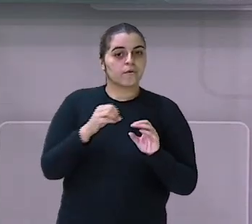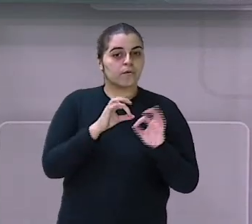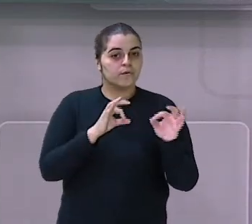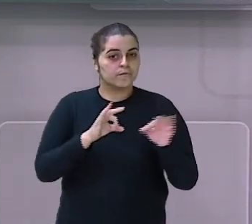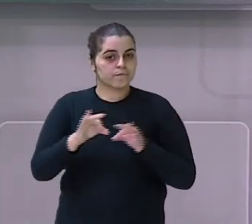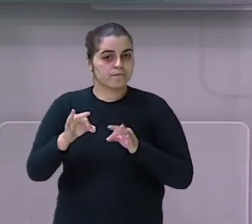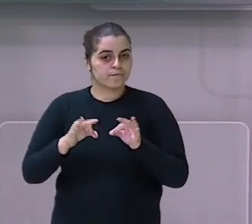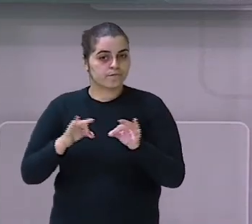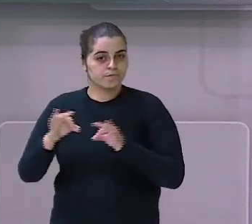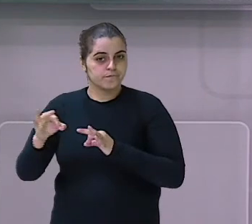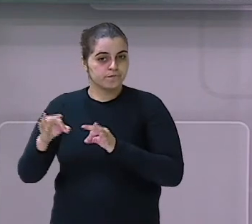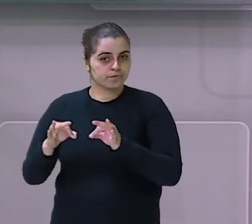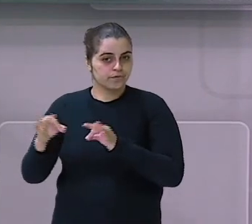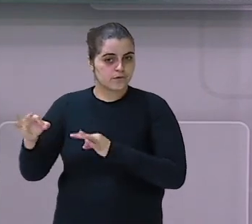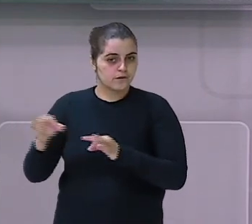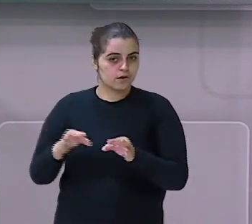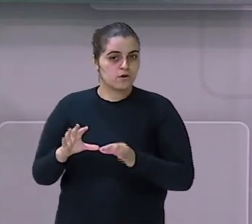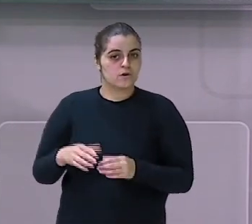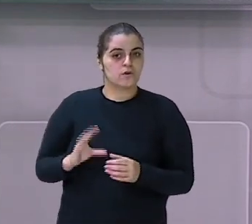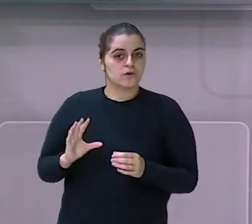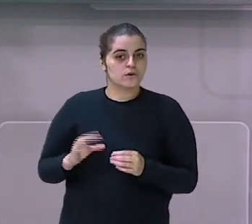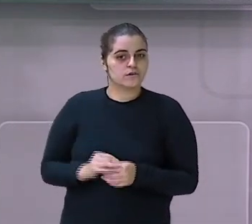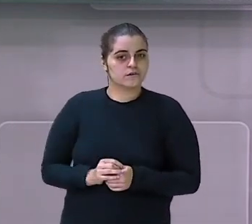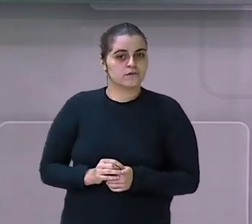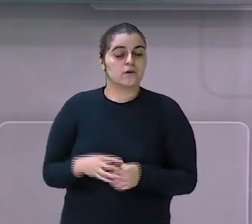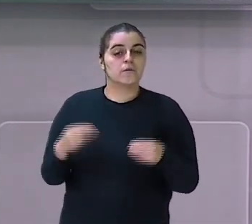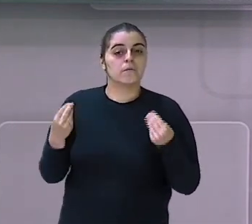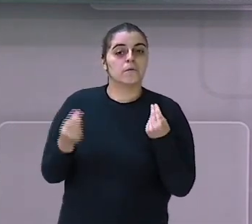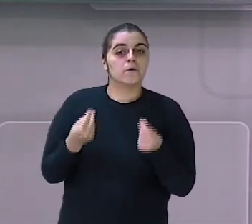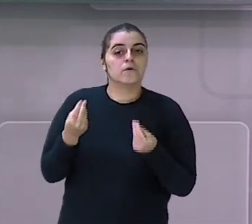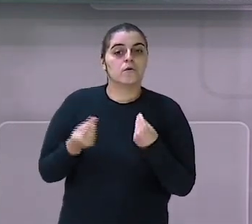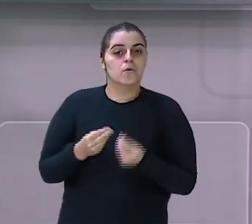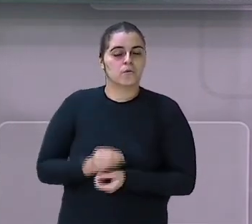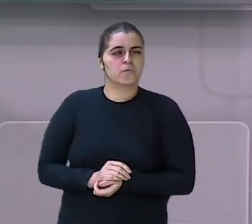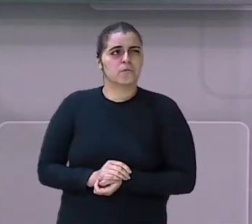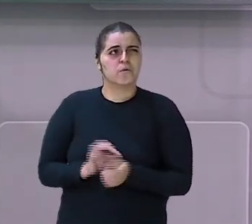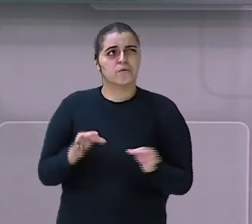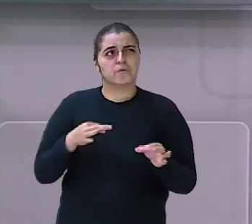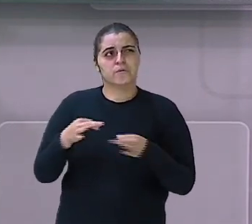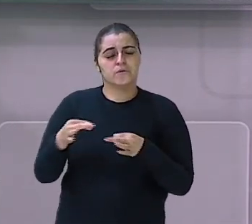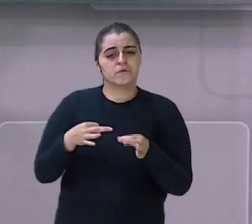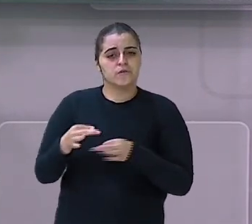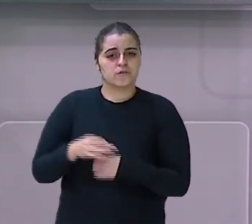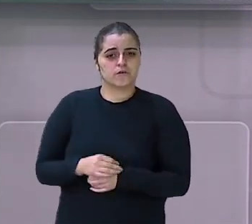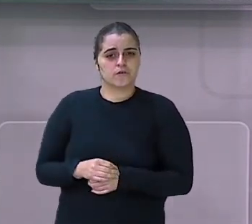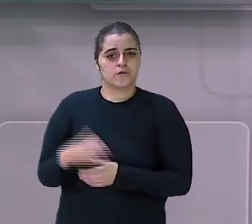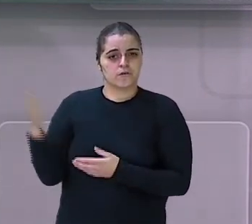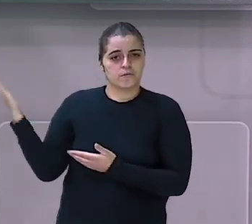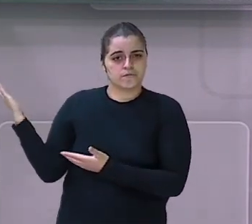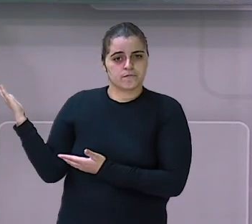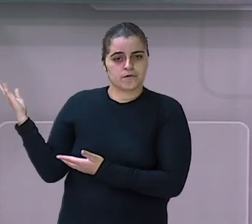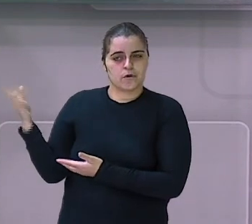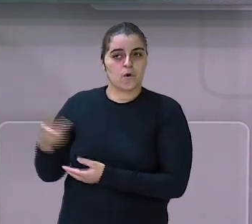Classificando por ordem de acontecimento. Como que seria o acontecimento?